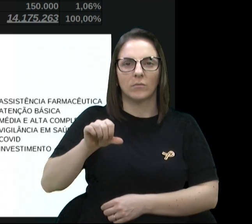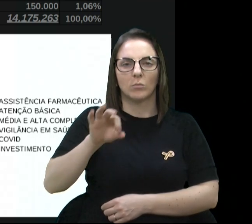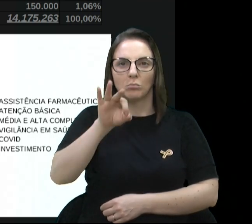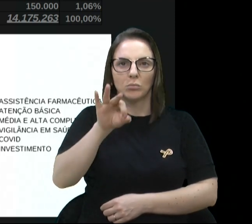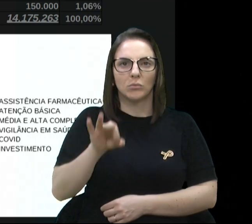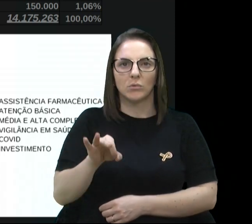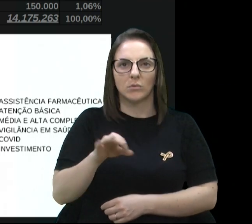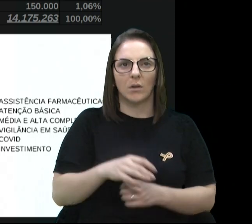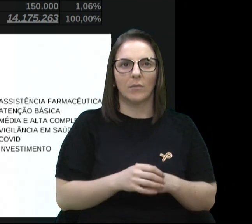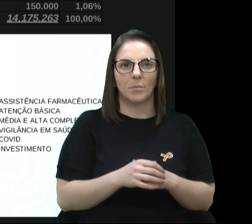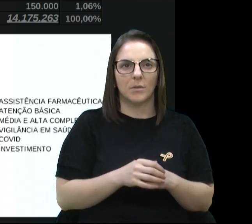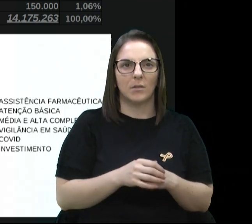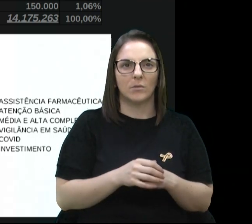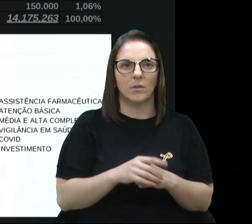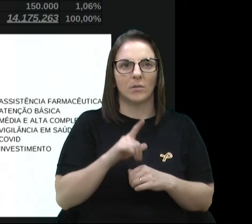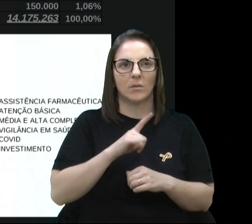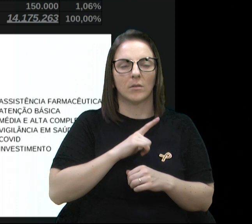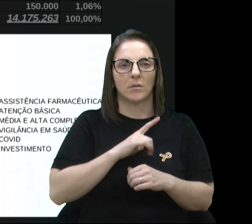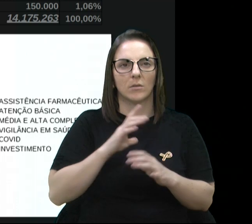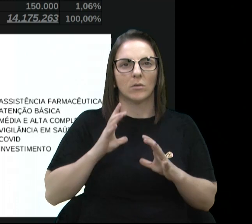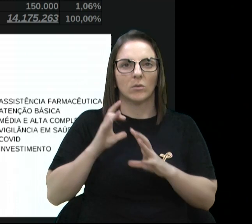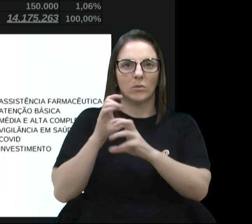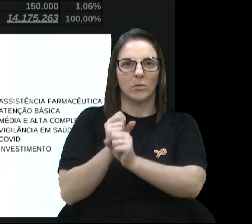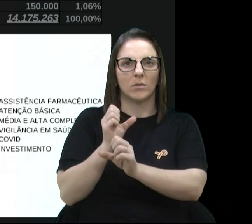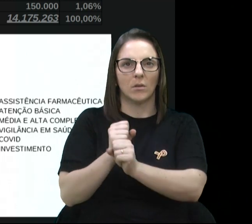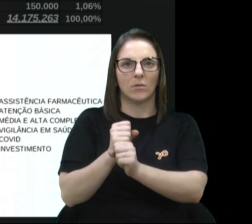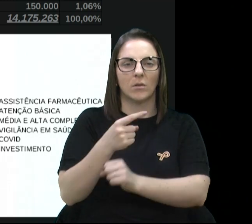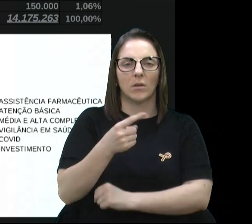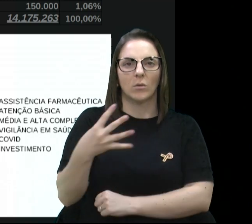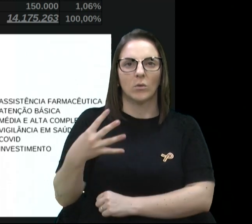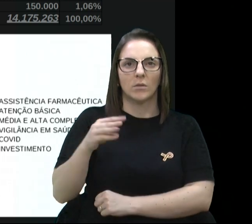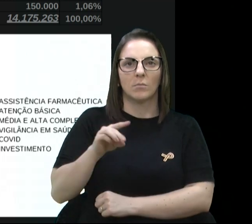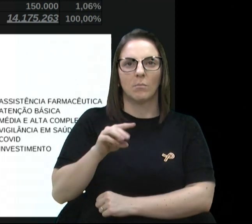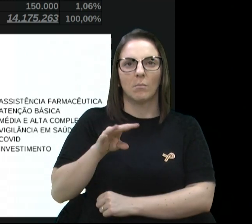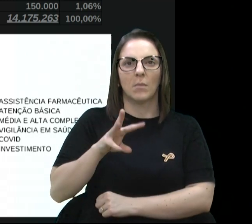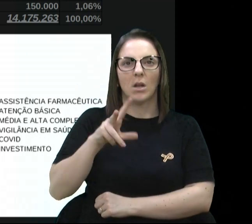totalizando 14.175.000.